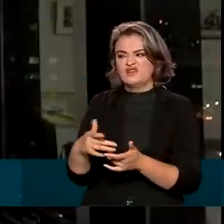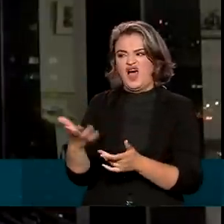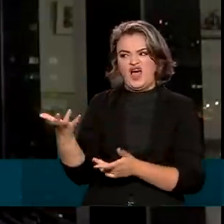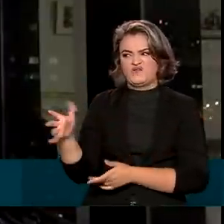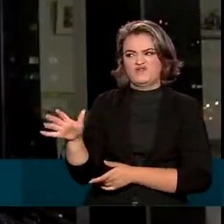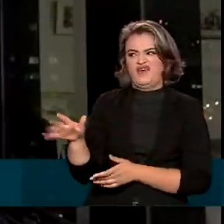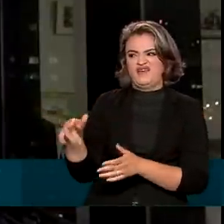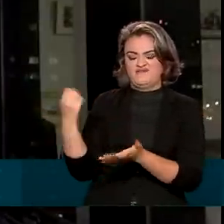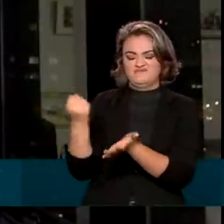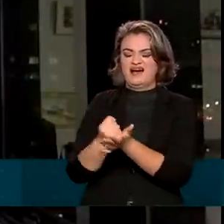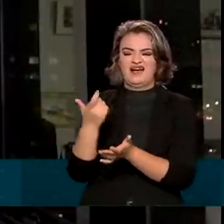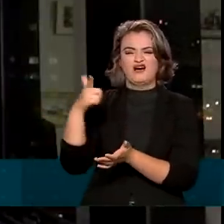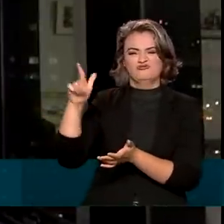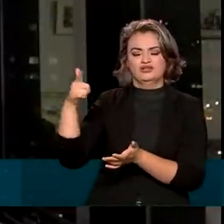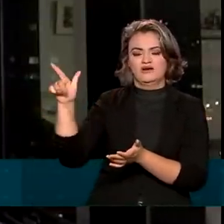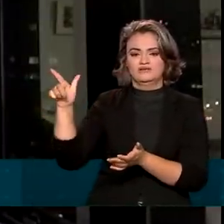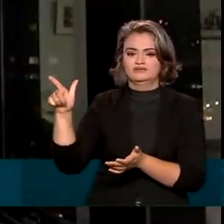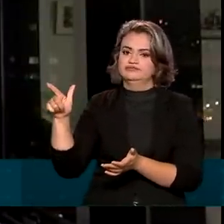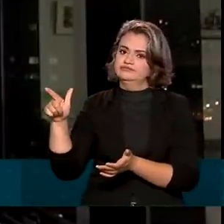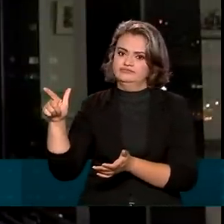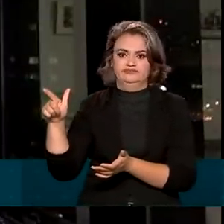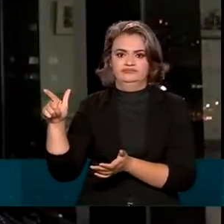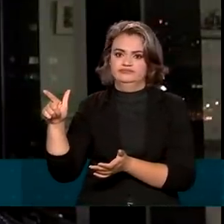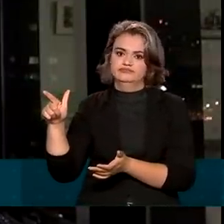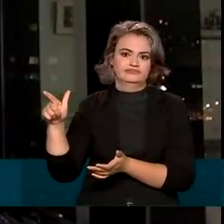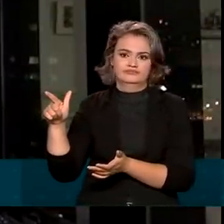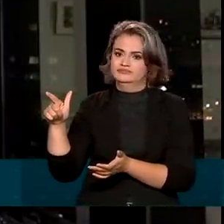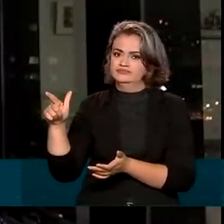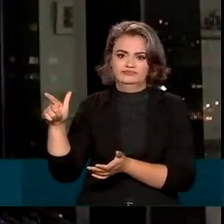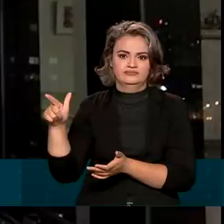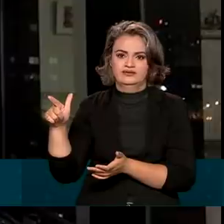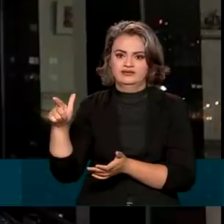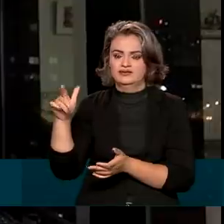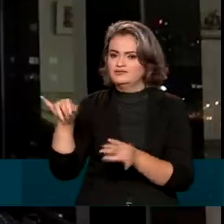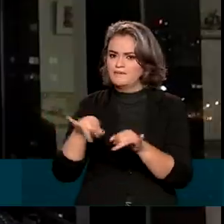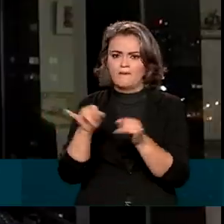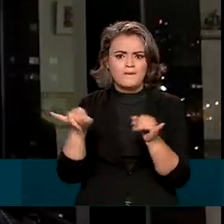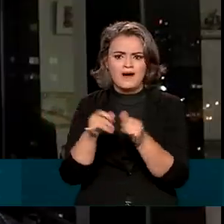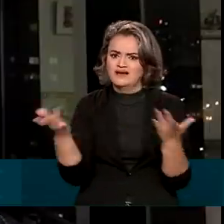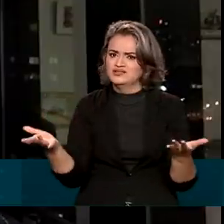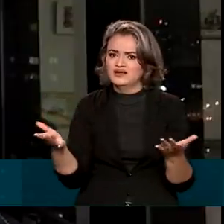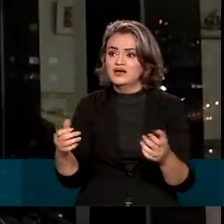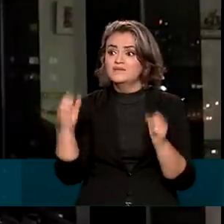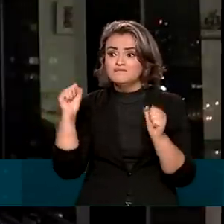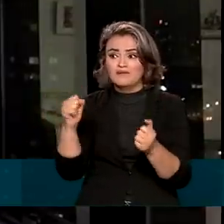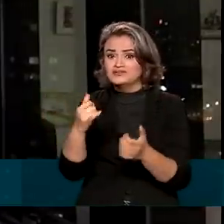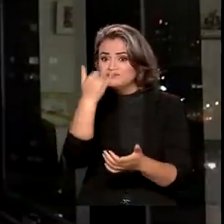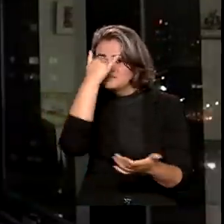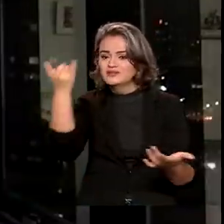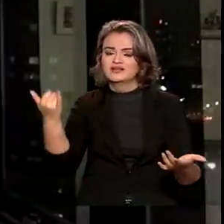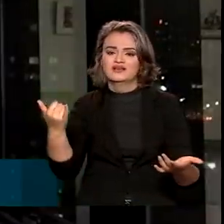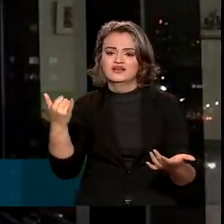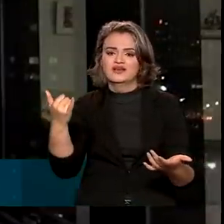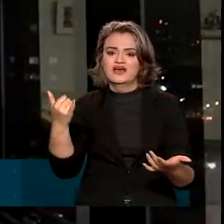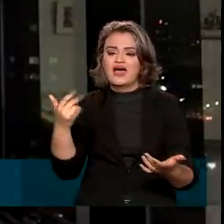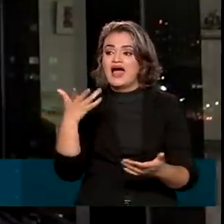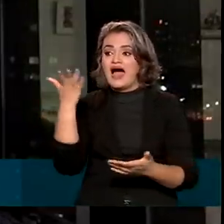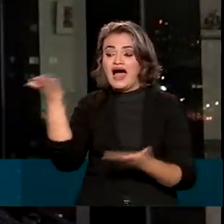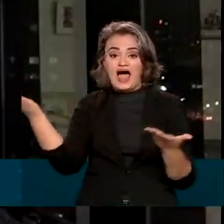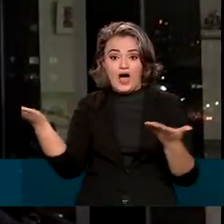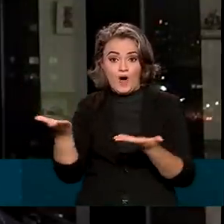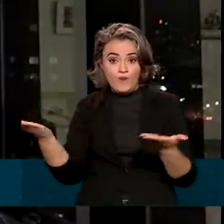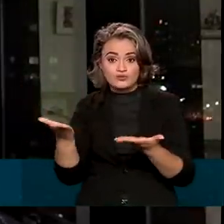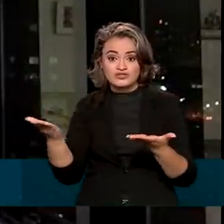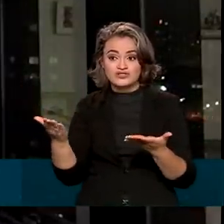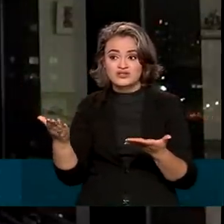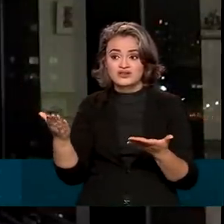porque não tem a vacina disponível da sua preferência, é a pior escolha. Pode significar a diferença entre você estar hoje